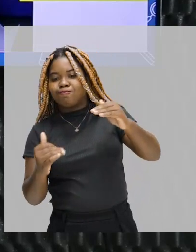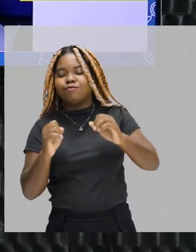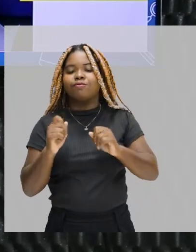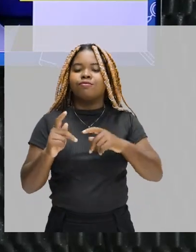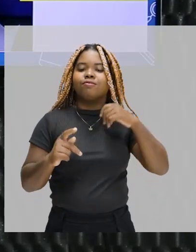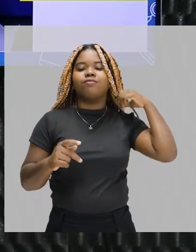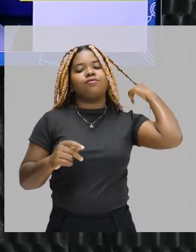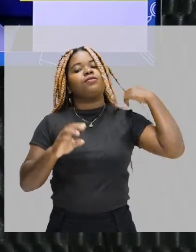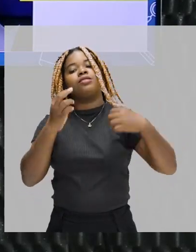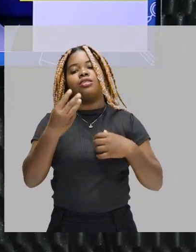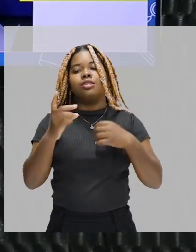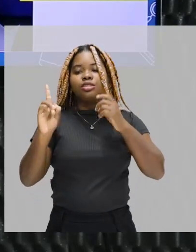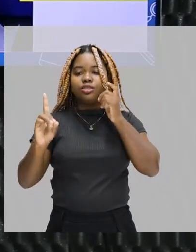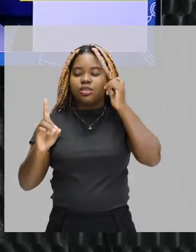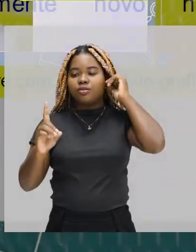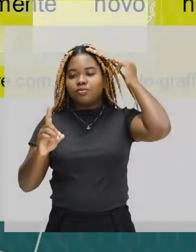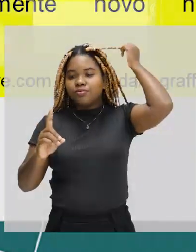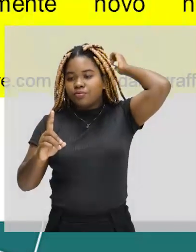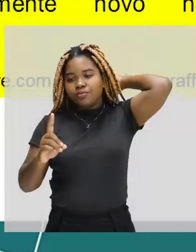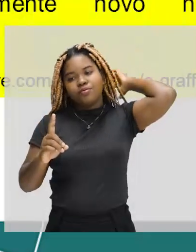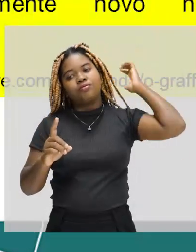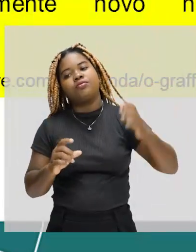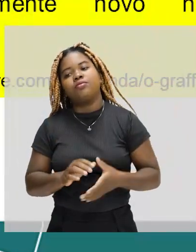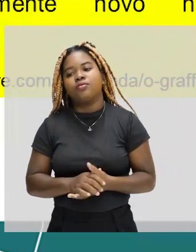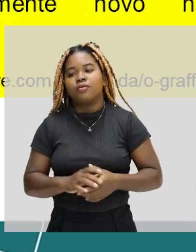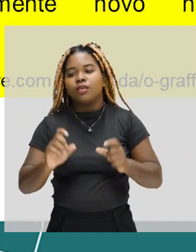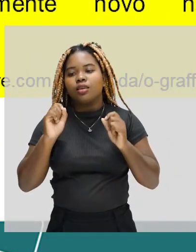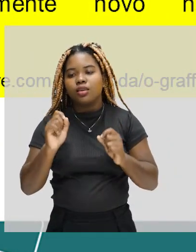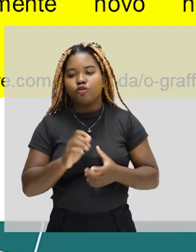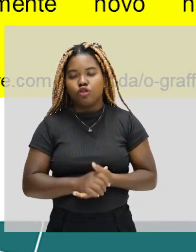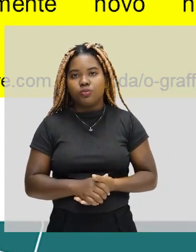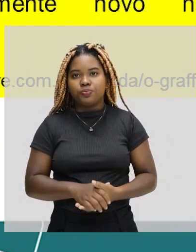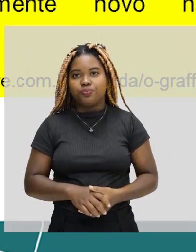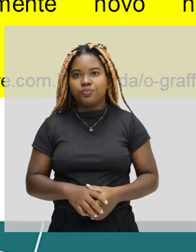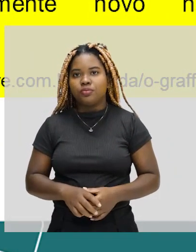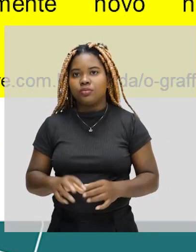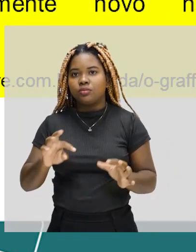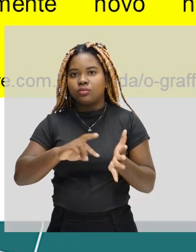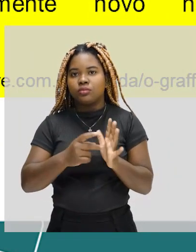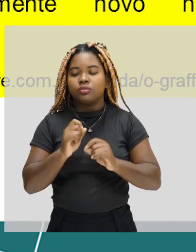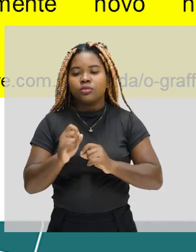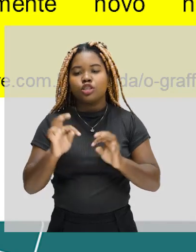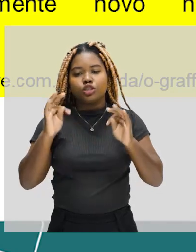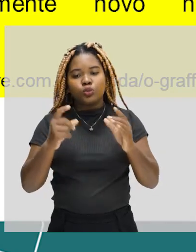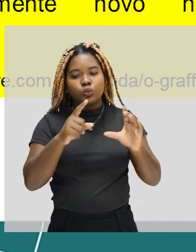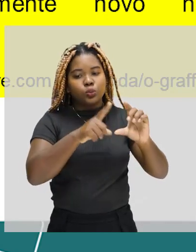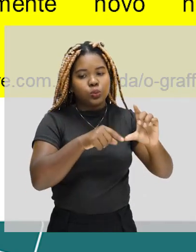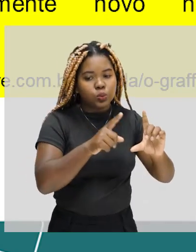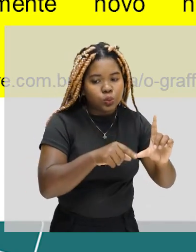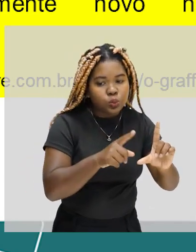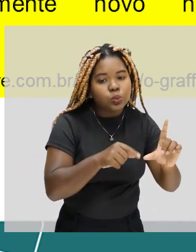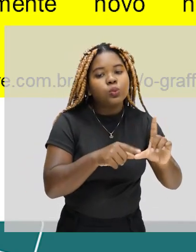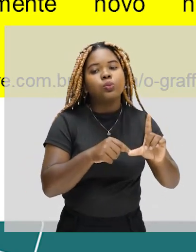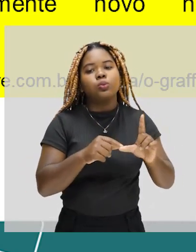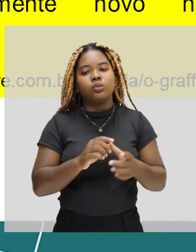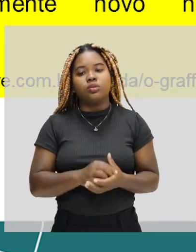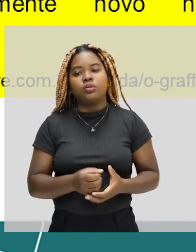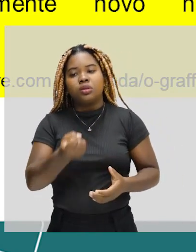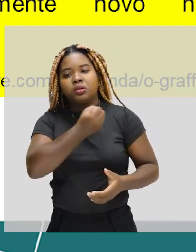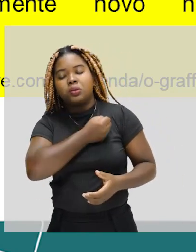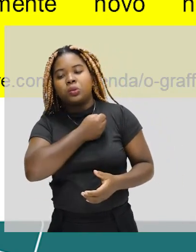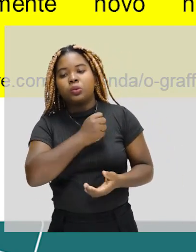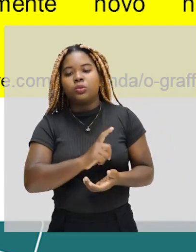O 3D, como o nome diz, é autoexplicativo, é como se todas as letras, formas e objetos principalmente letras e números